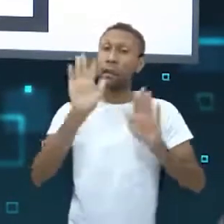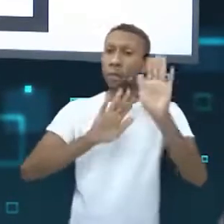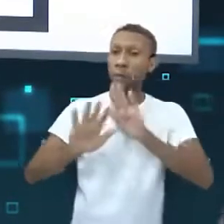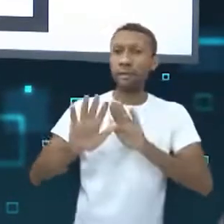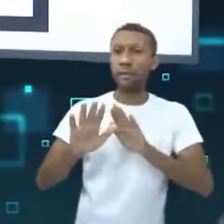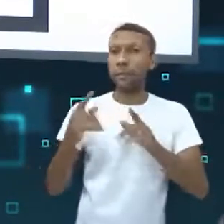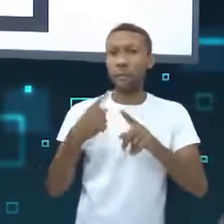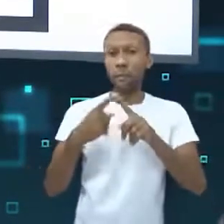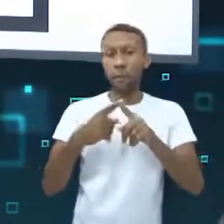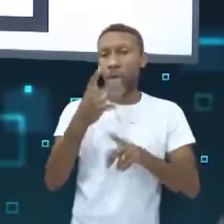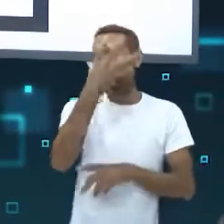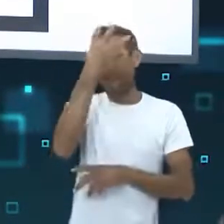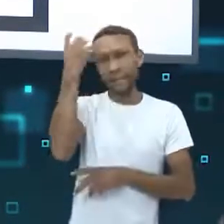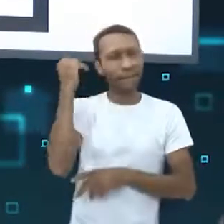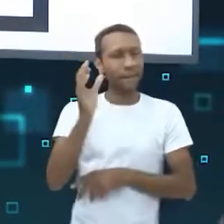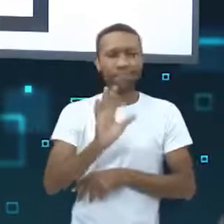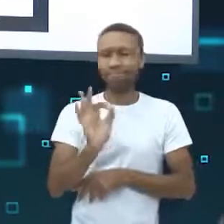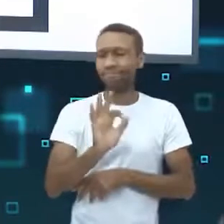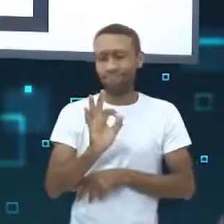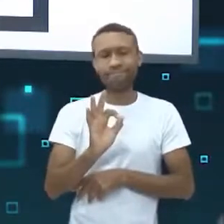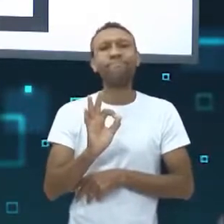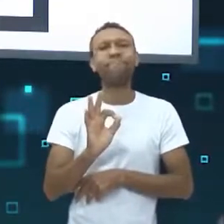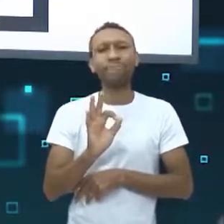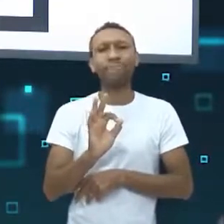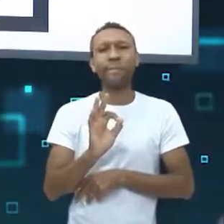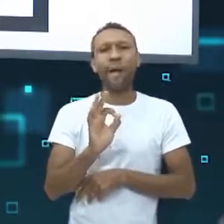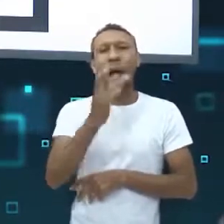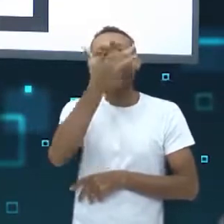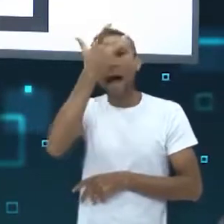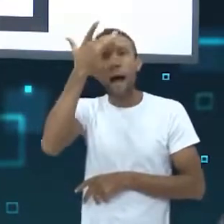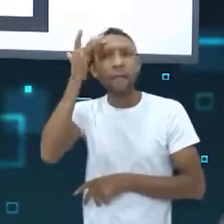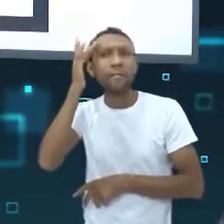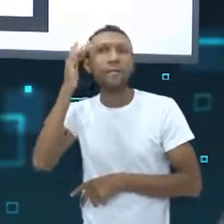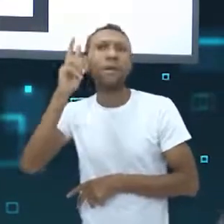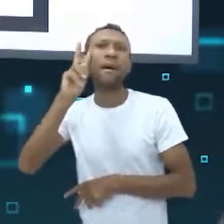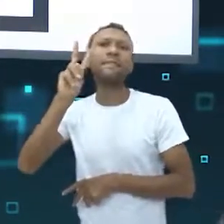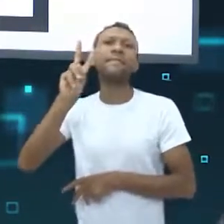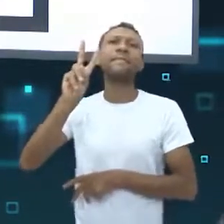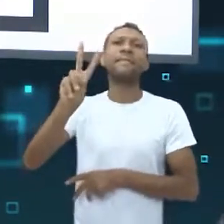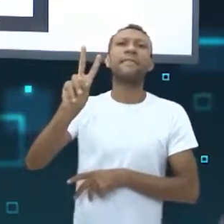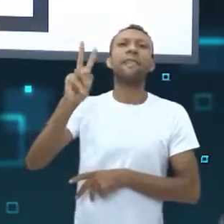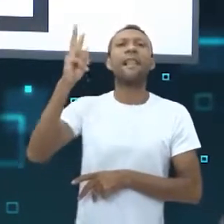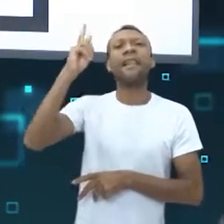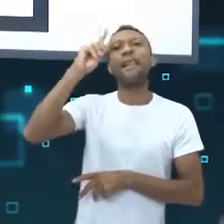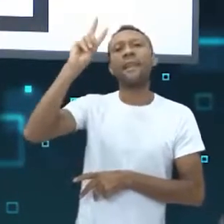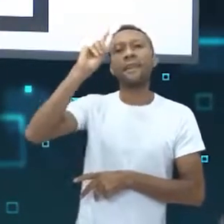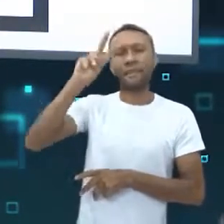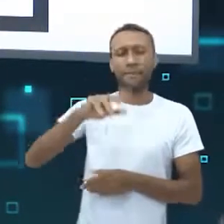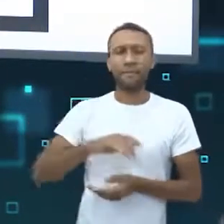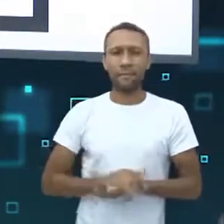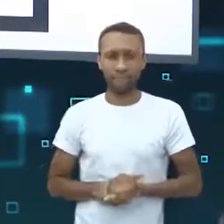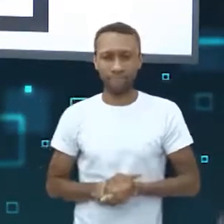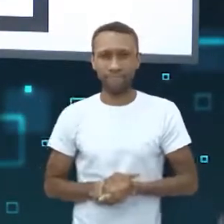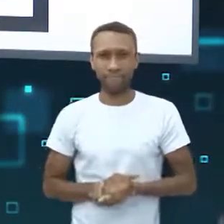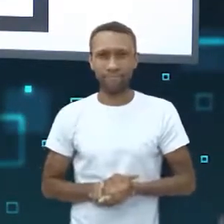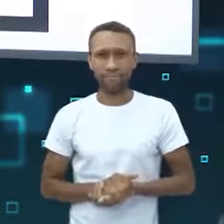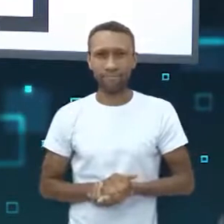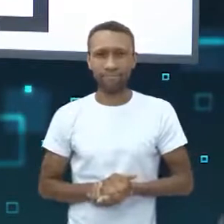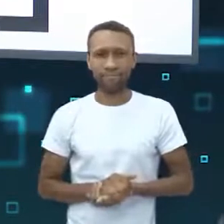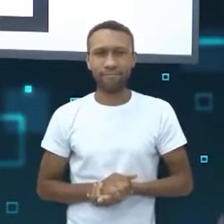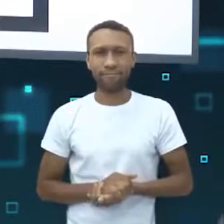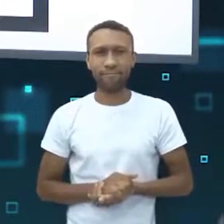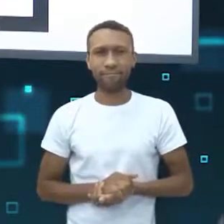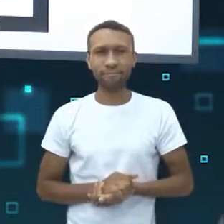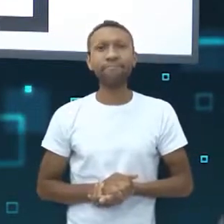esquecida, seja pela própria memória e impressão das pessoas, seja pela possibilidade de prints e outras formas de